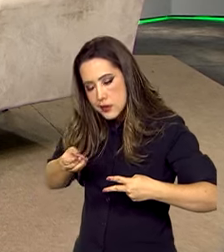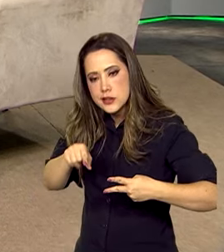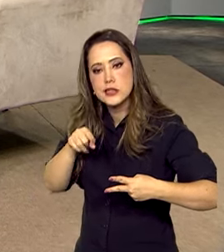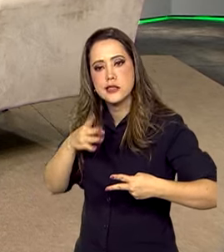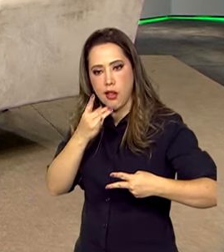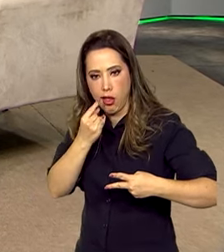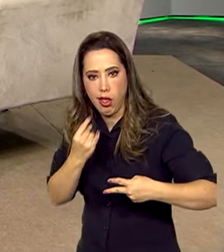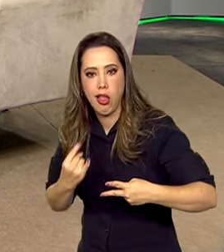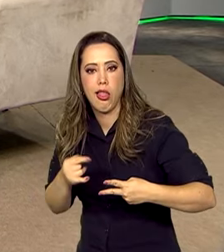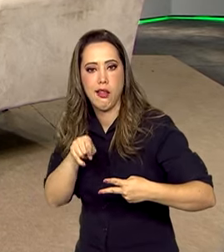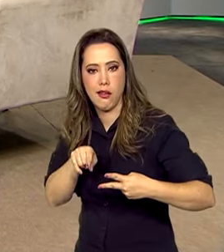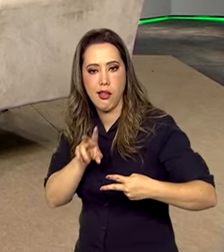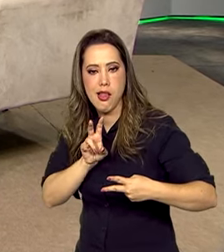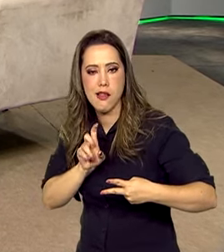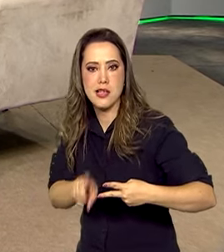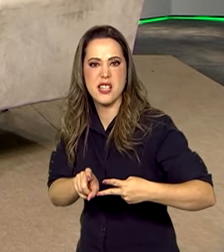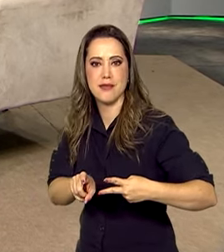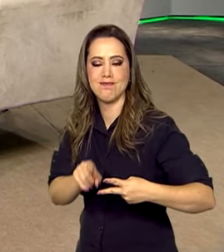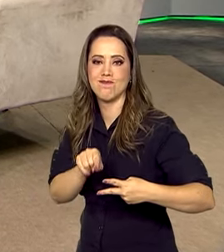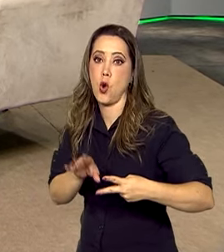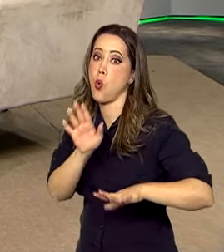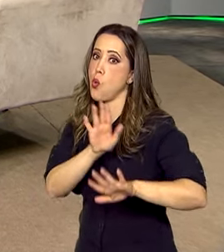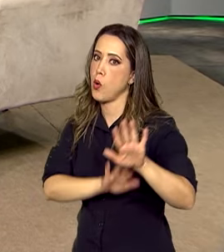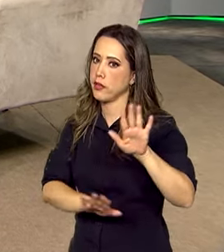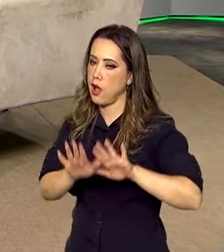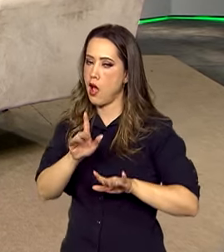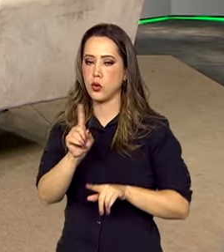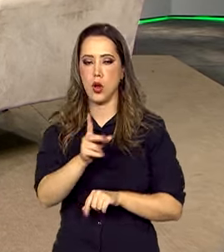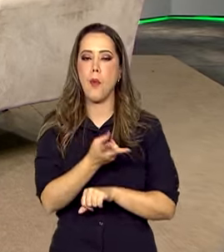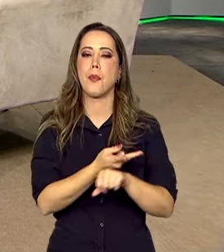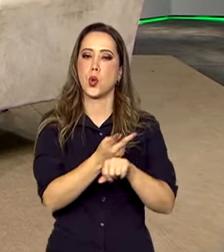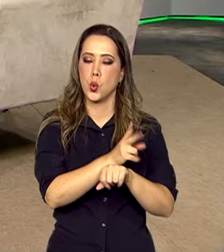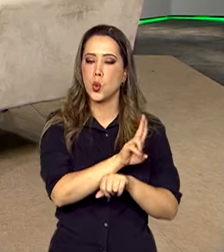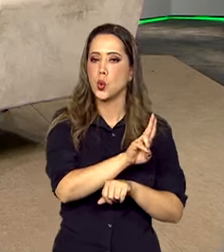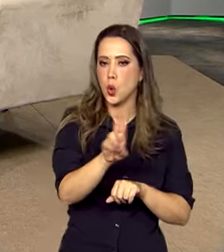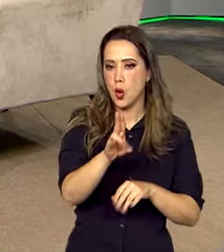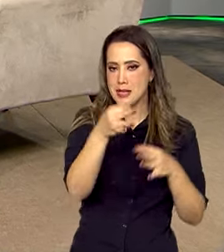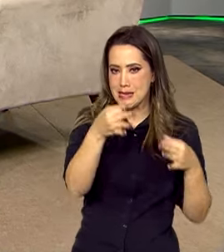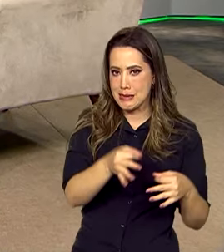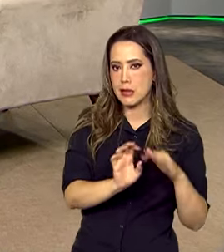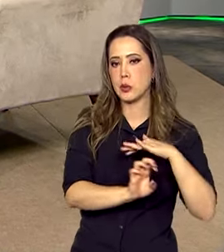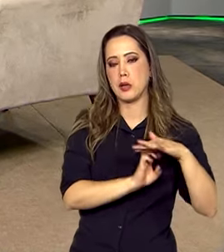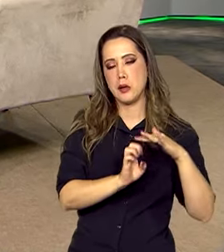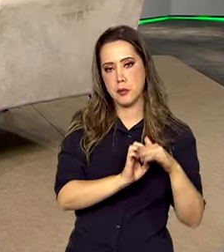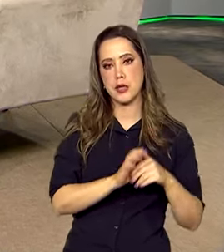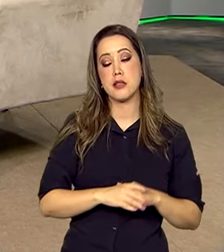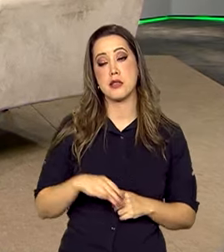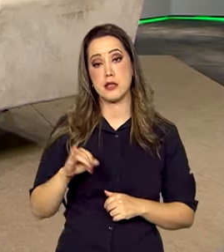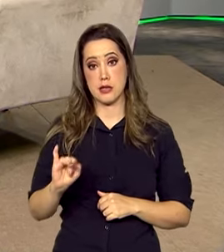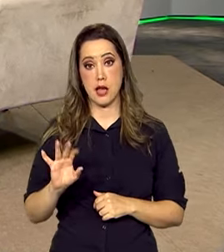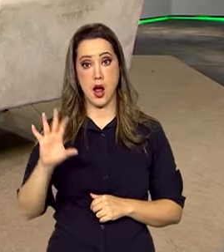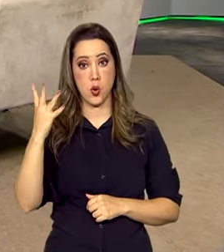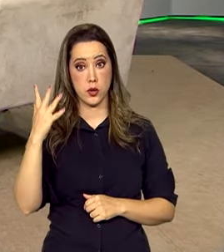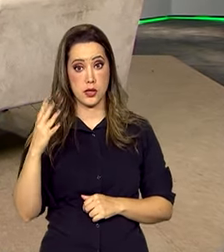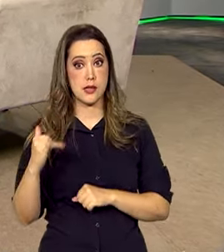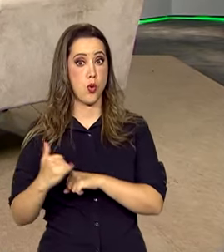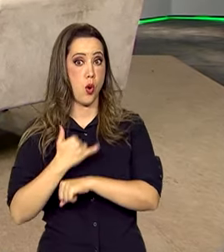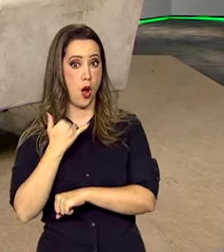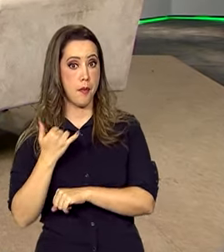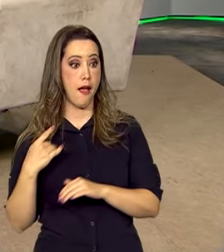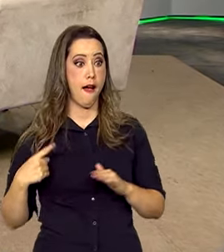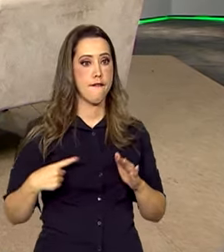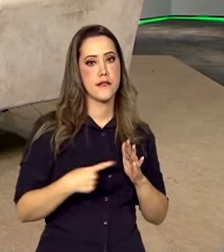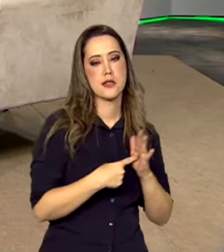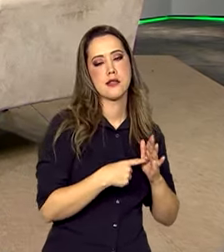diretamente. E, caso tenha caído no golpe, denunciar imediatamente. Inclusive, a polícia, né? Porque isso é